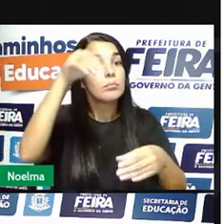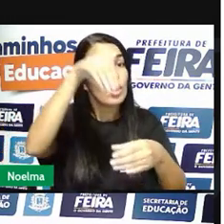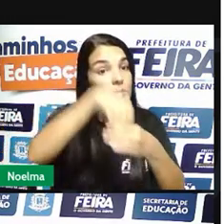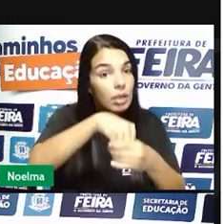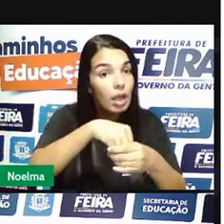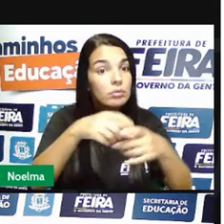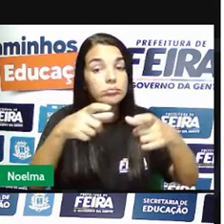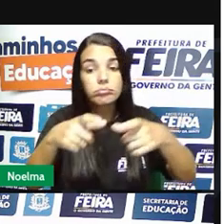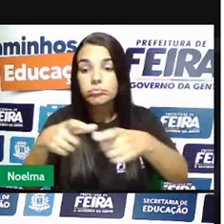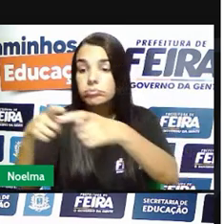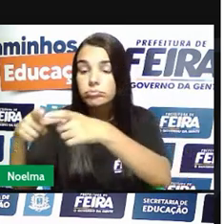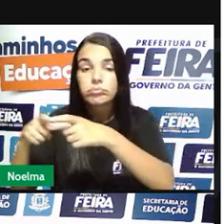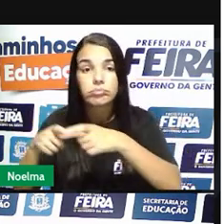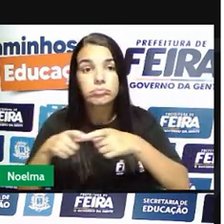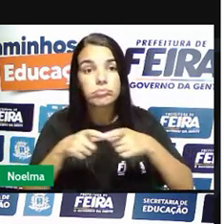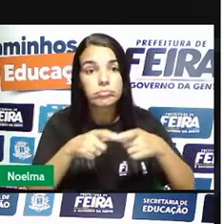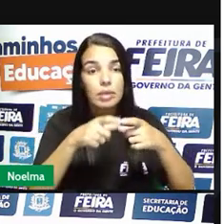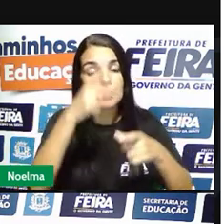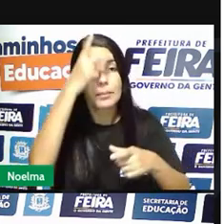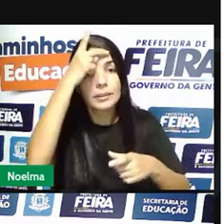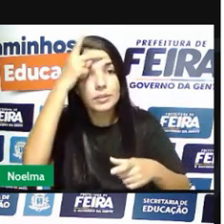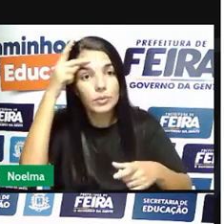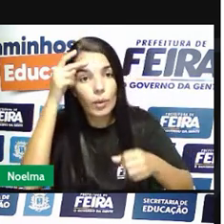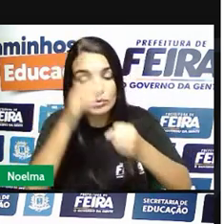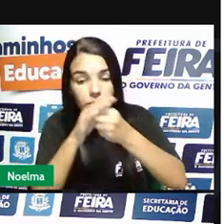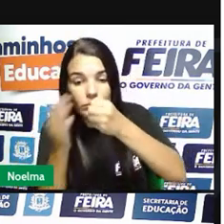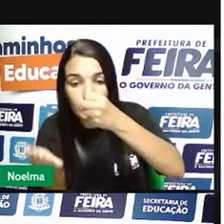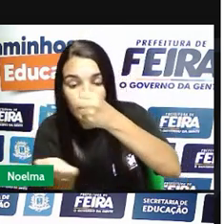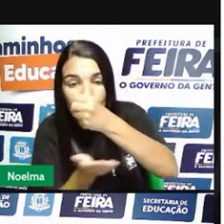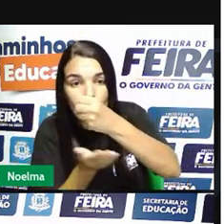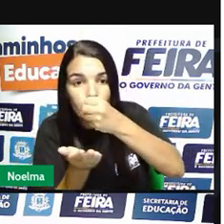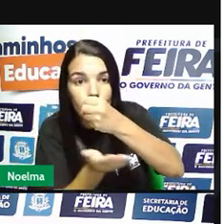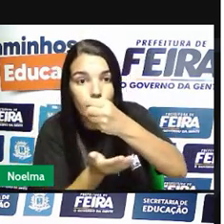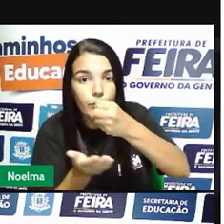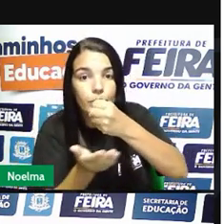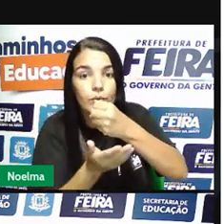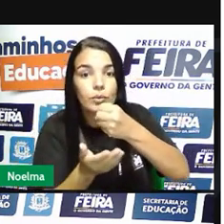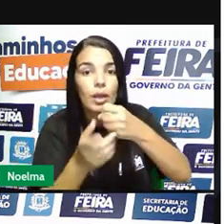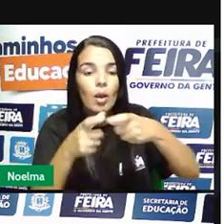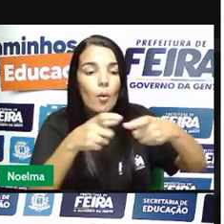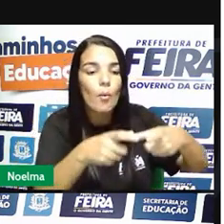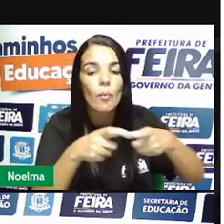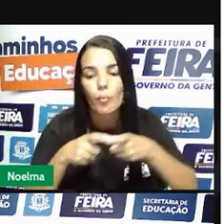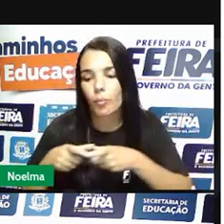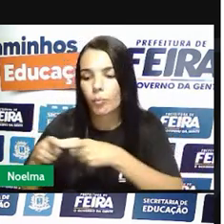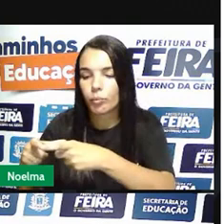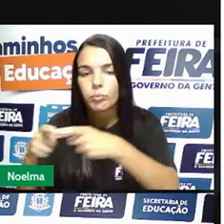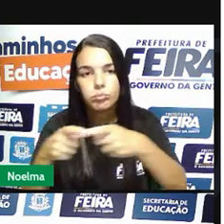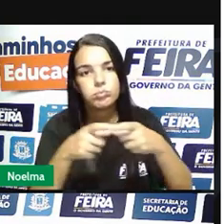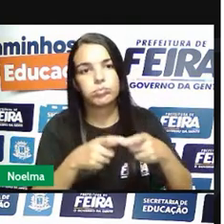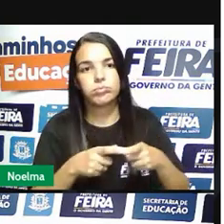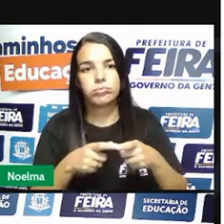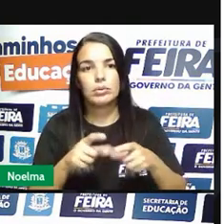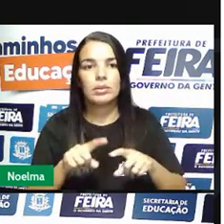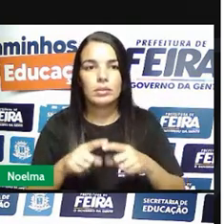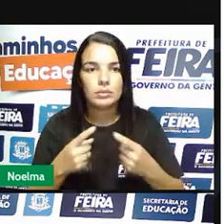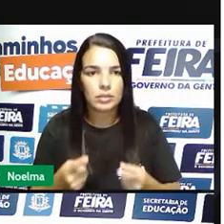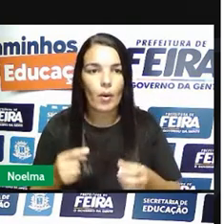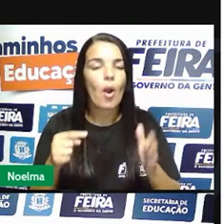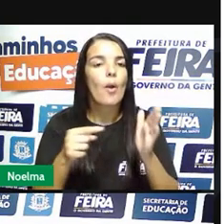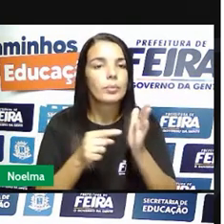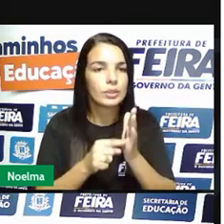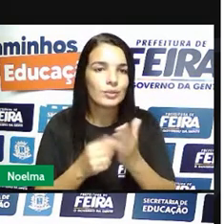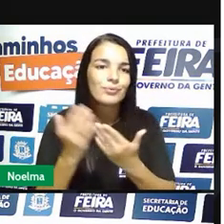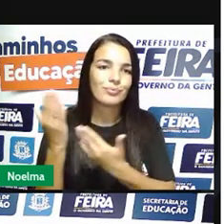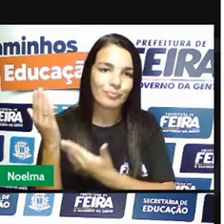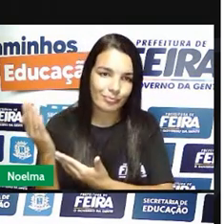locais que seriam subordinados a um parlamento regional eram aí os objetivos